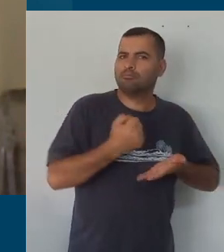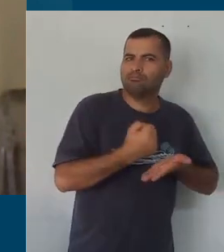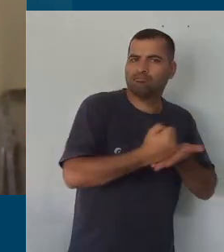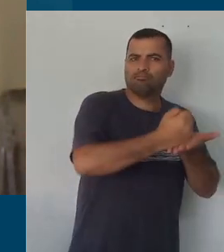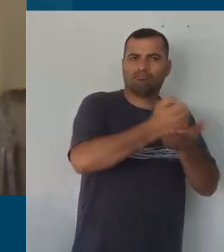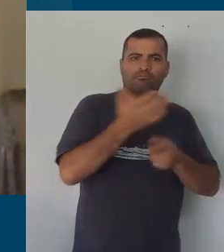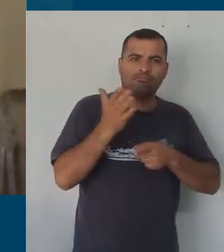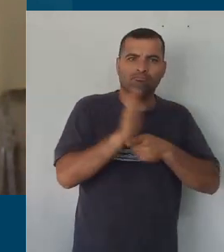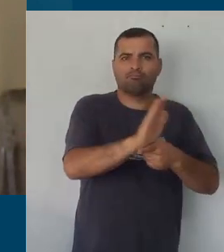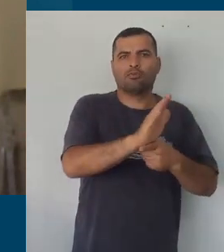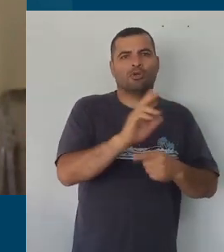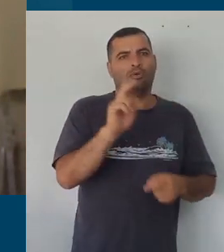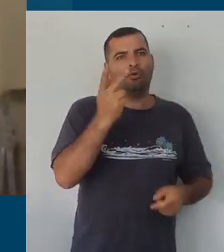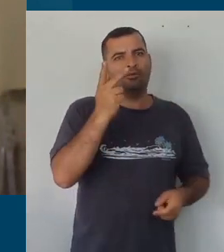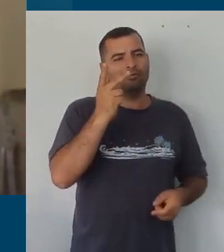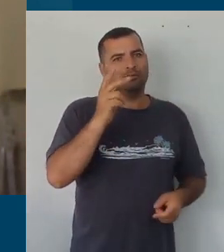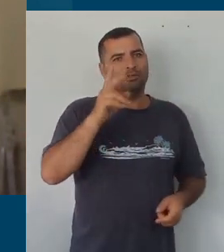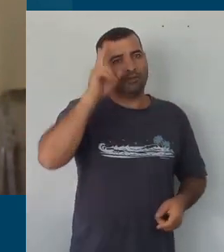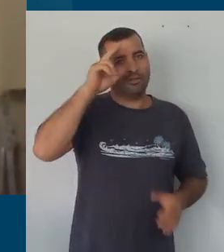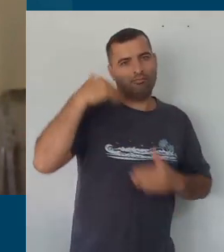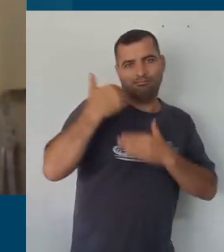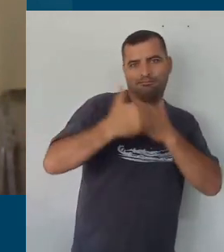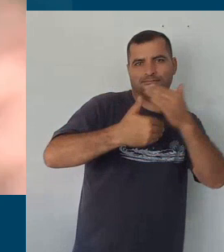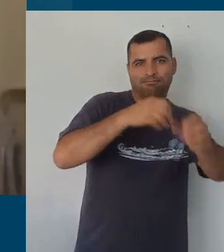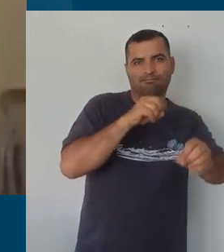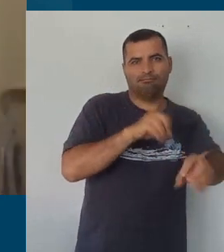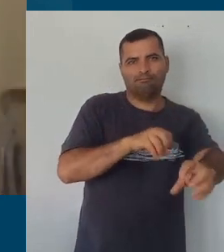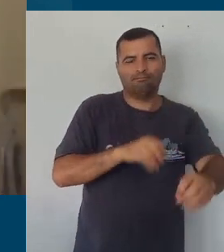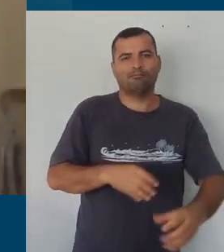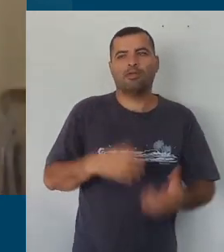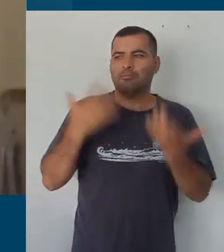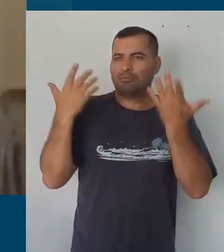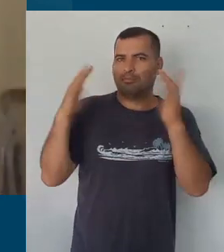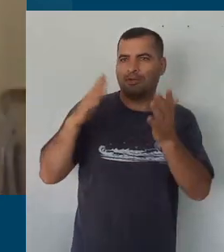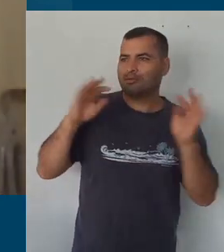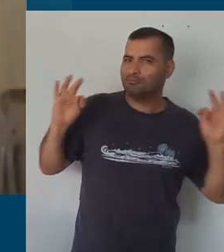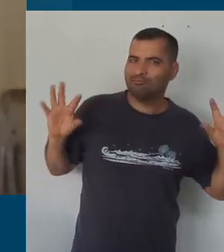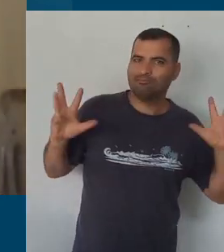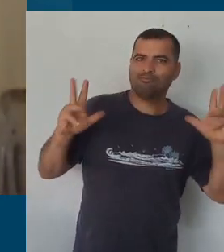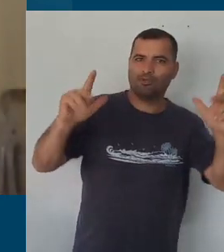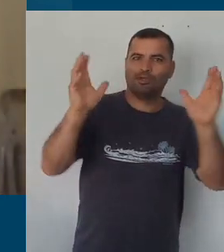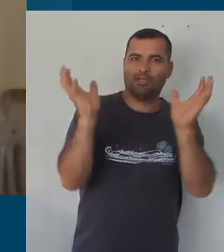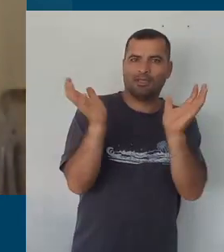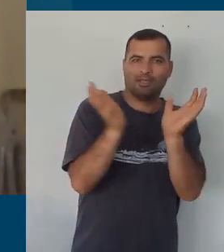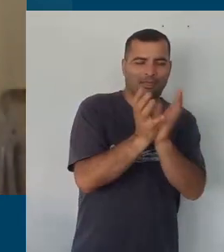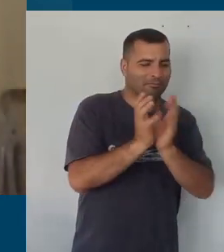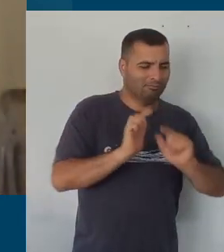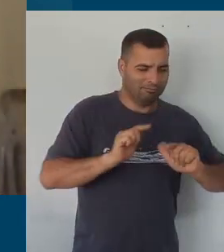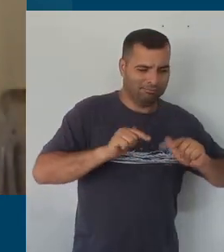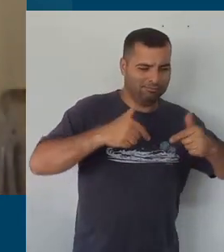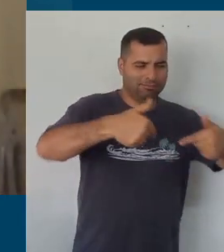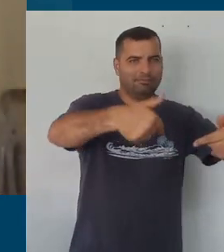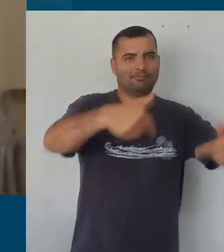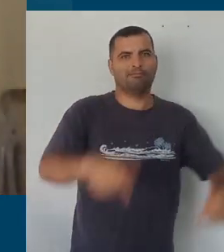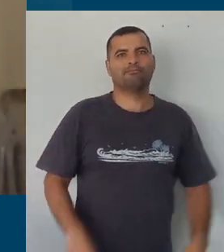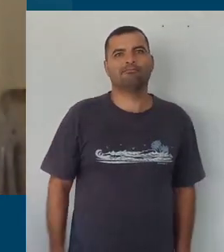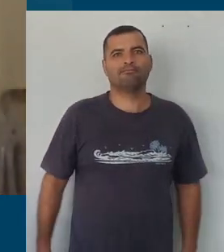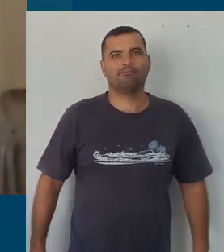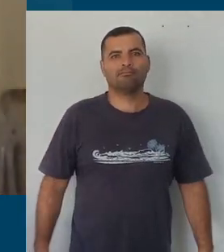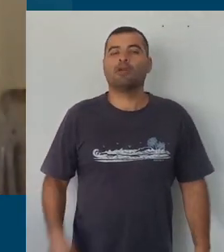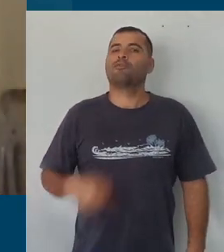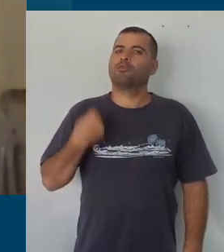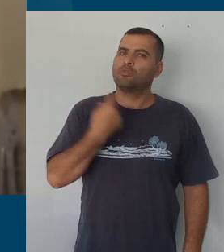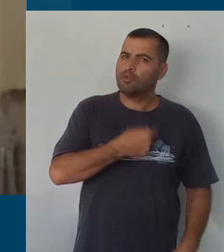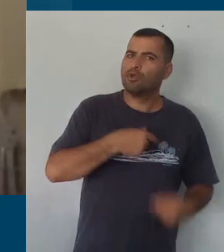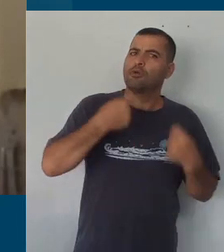educação de Hortolândia. Parabéns a toda equipe envolvida. Devemos continuar a trilhar o